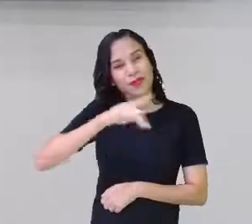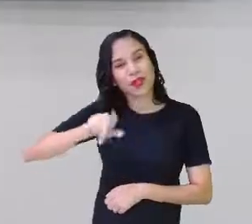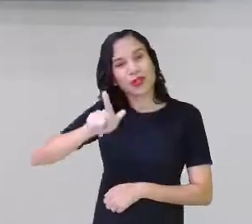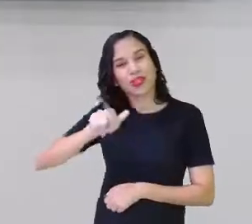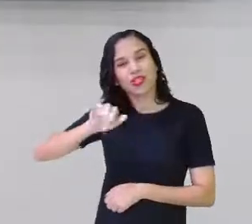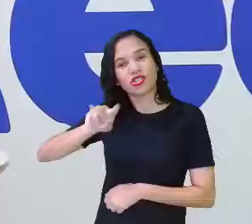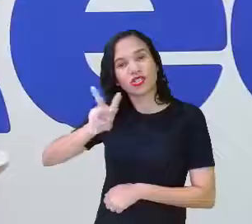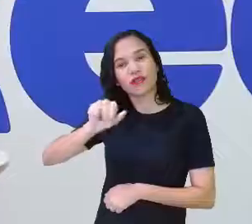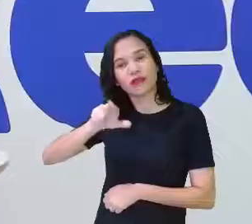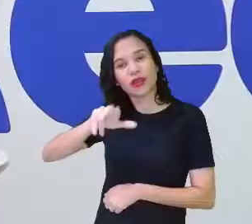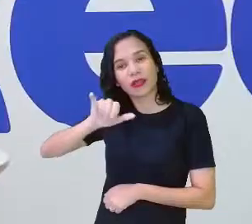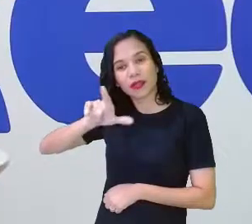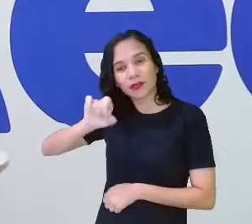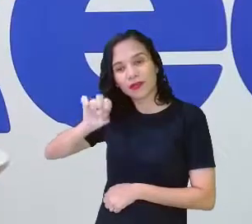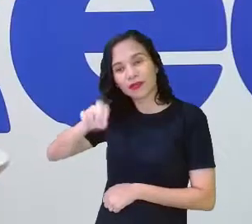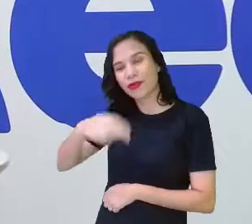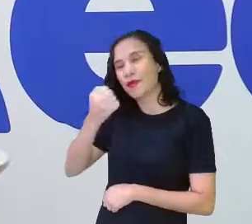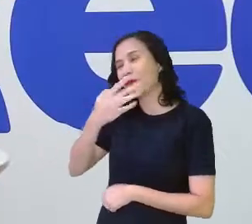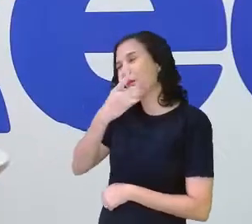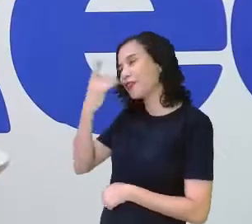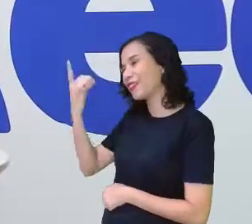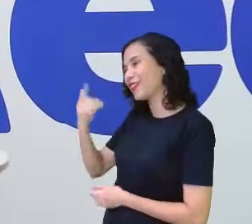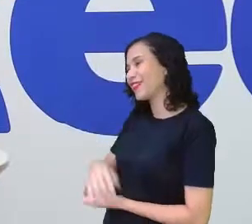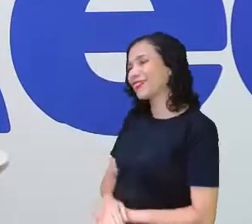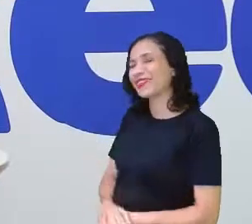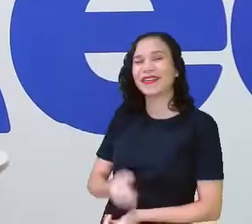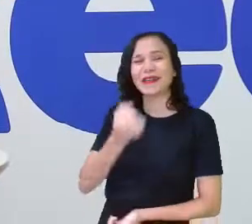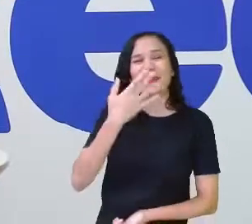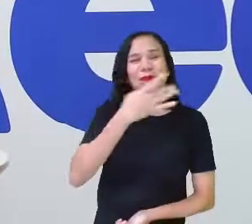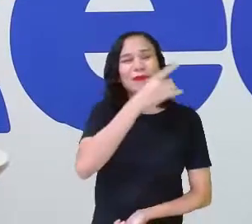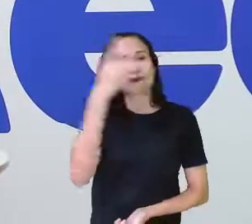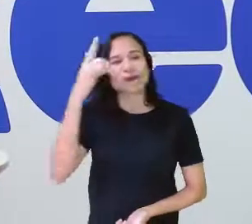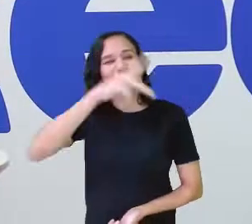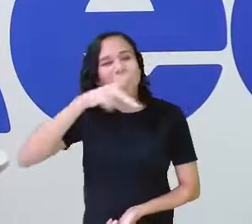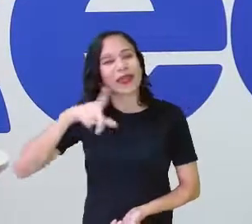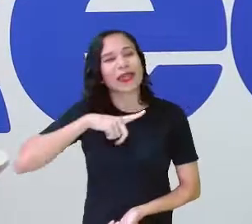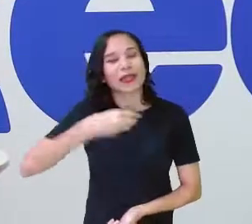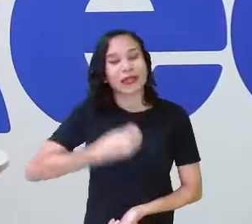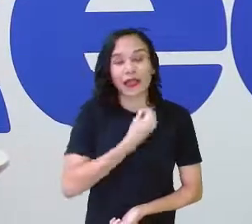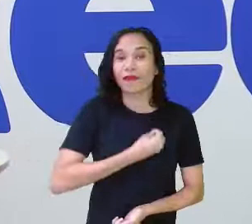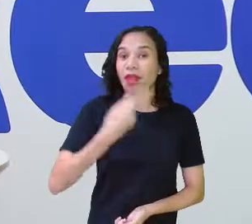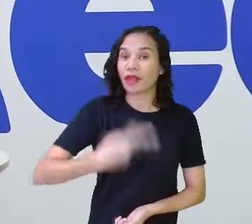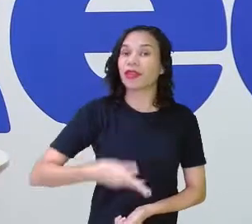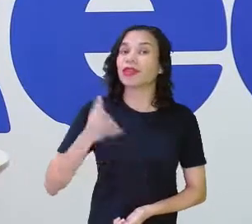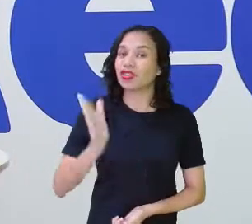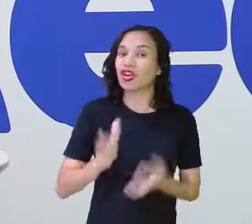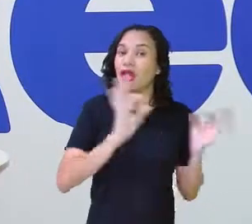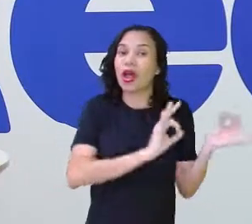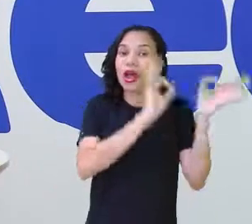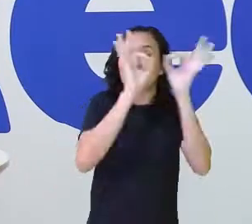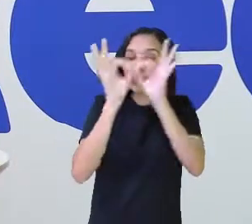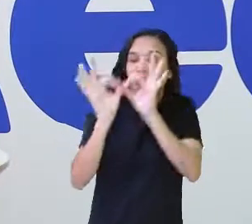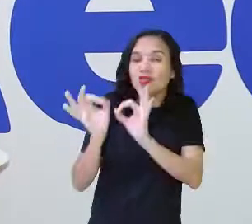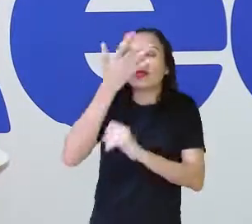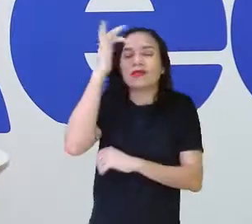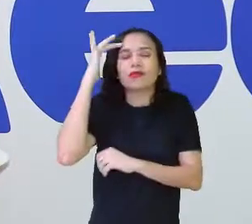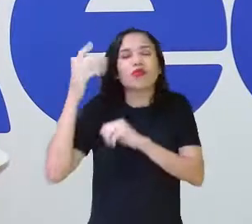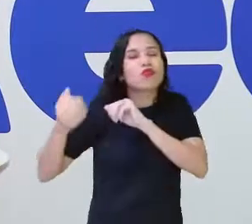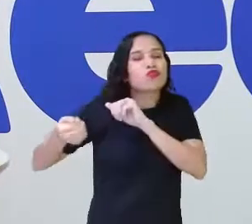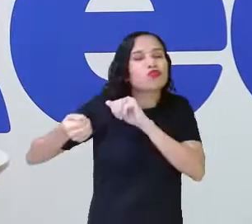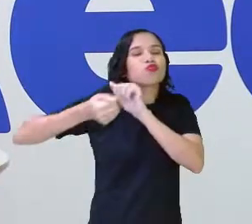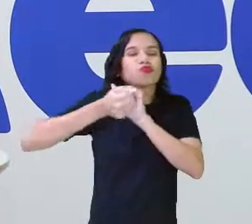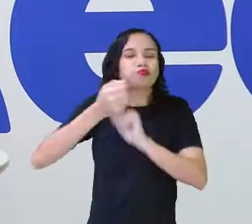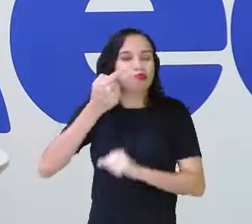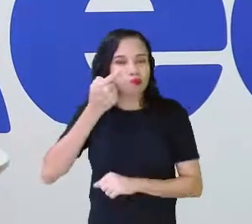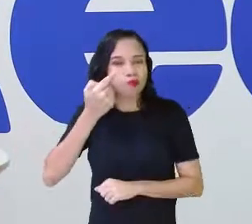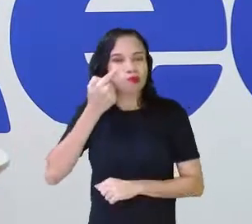Givanilson Soares. Bom dia, professor, bem-vindo. Bom dia, professora. Estou por aqui já acompanhando quem está chegando por aqui